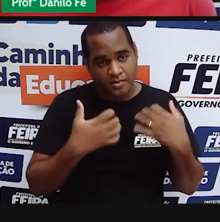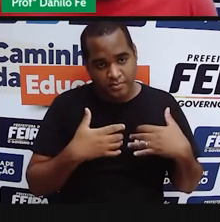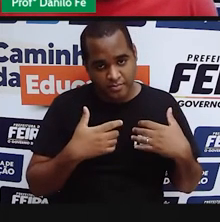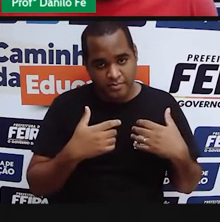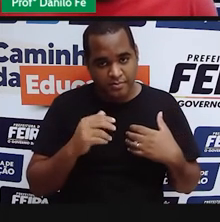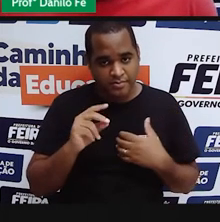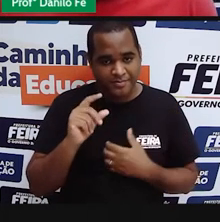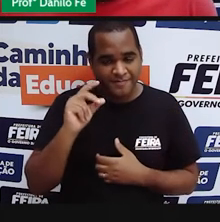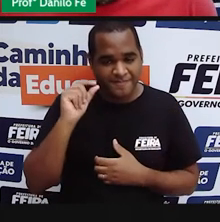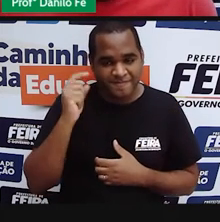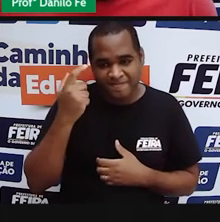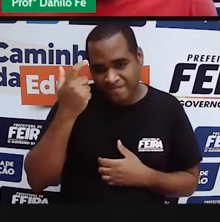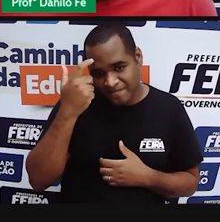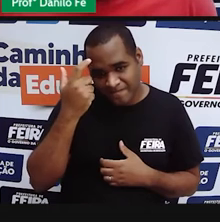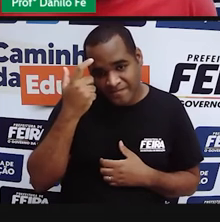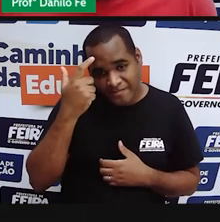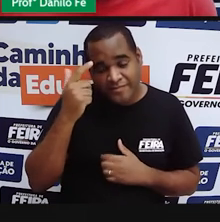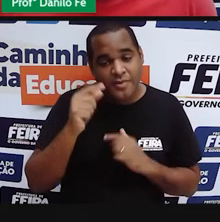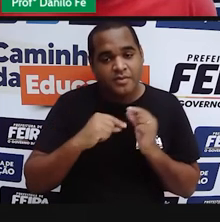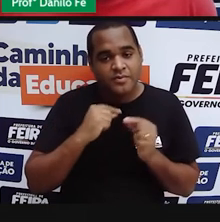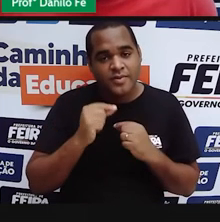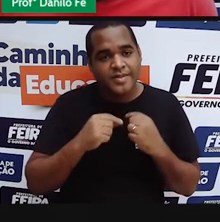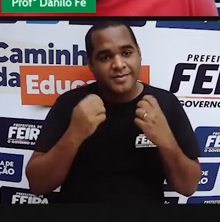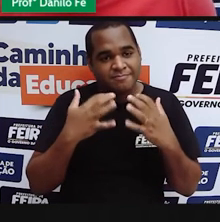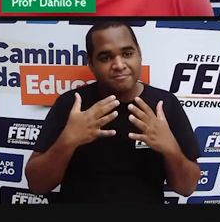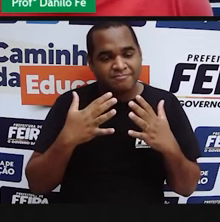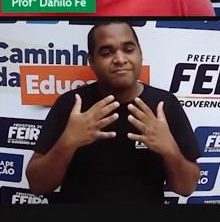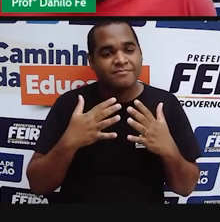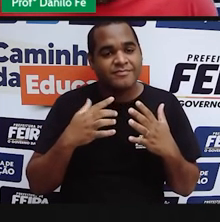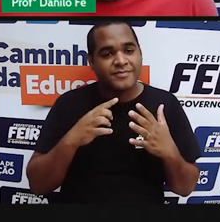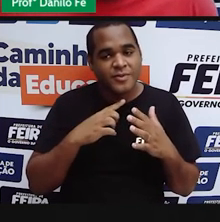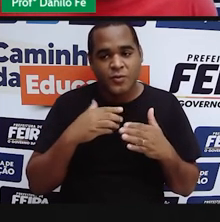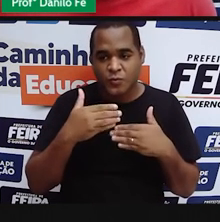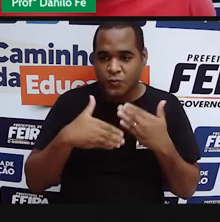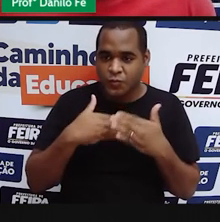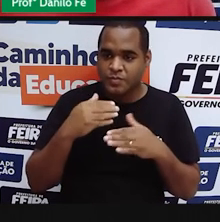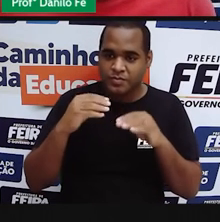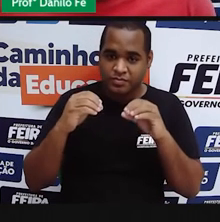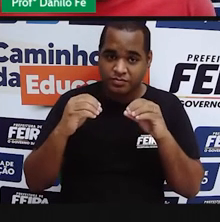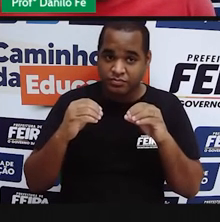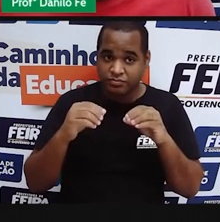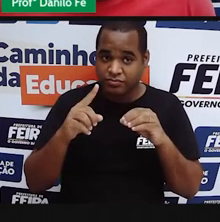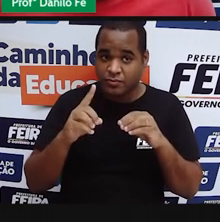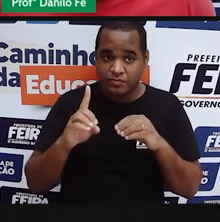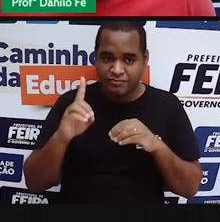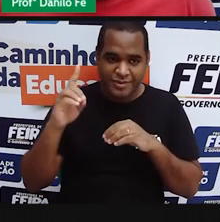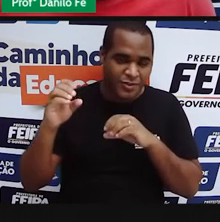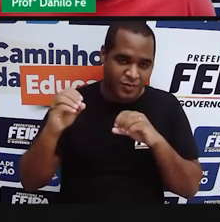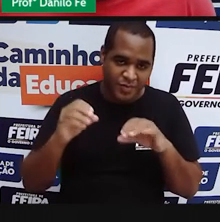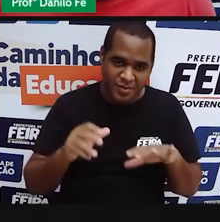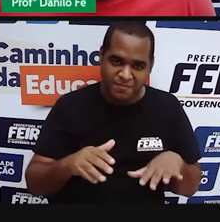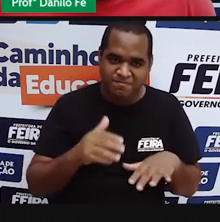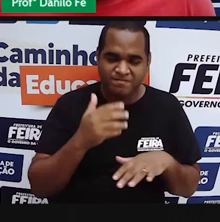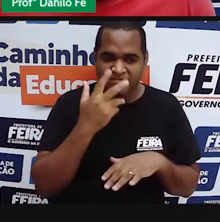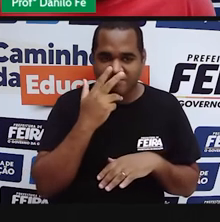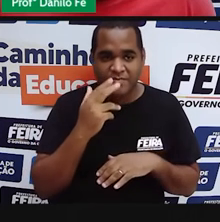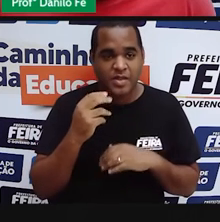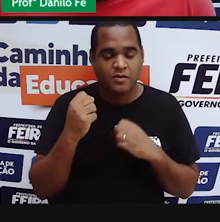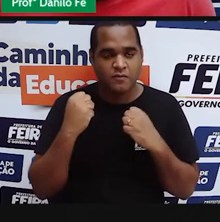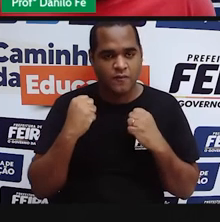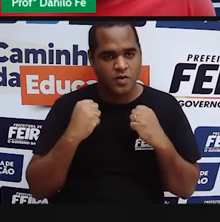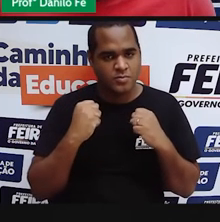das bases do pensamento que orienta esse Estado absolutista. Ele deveria ser